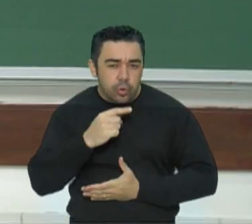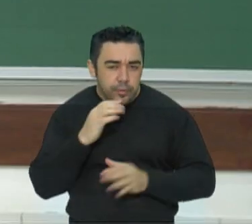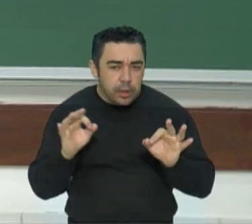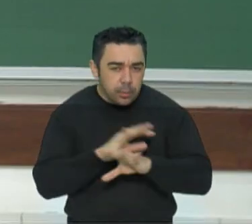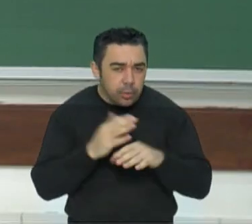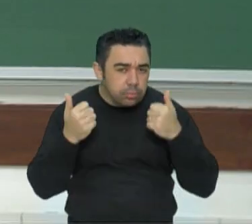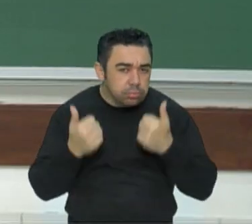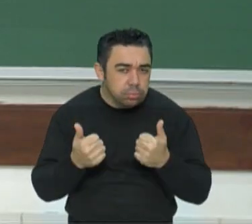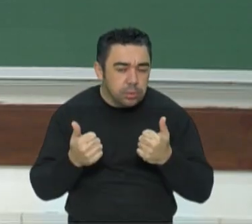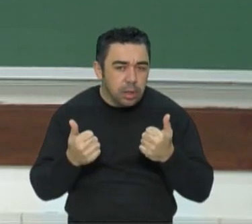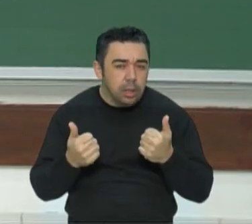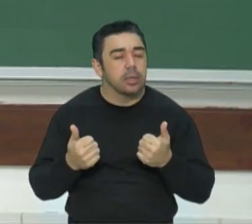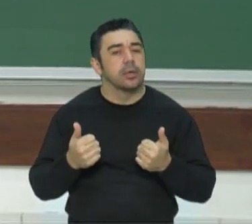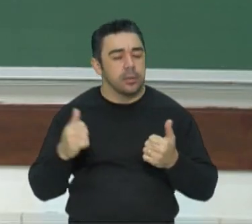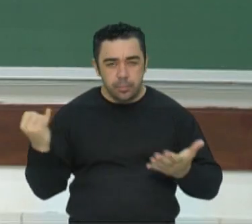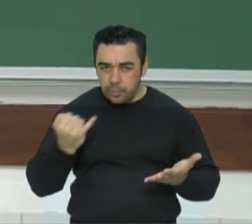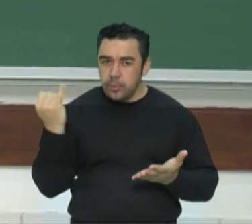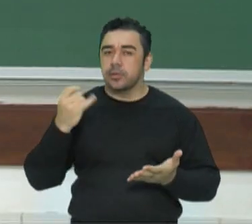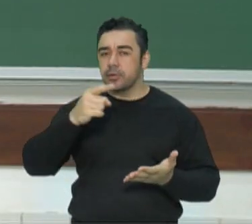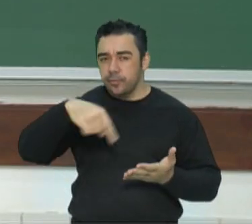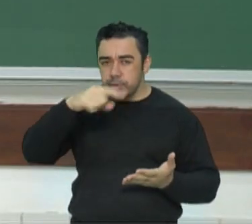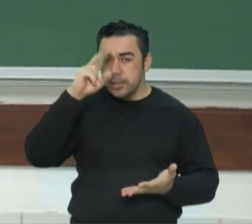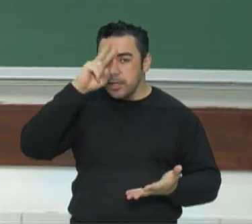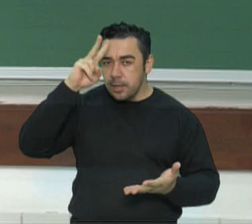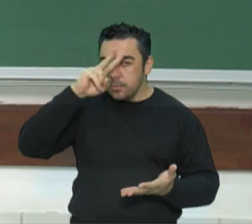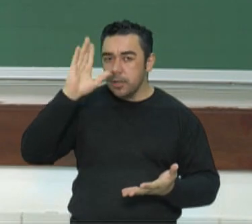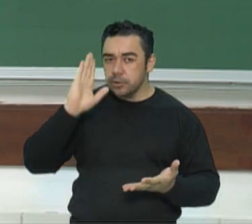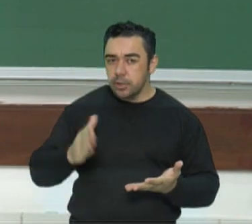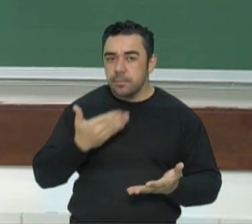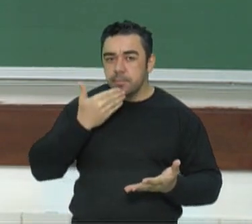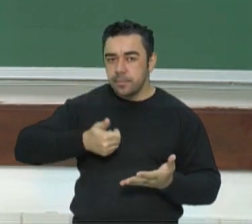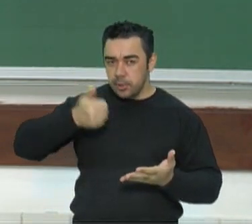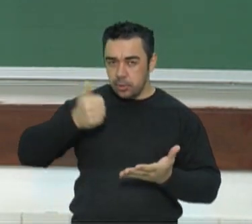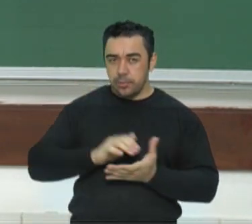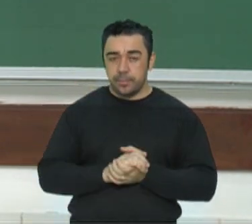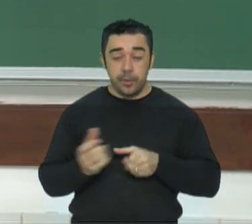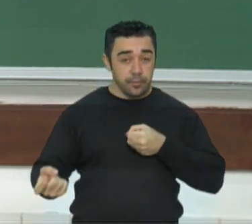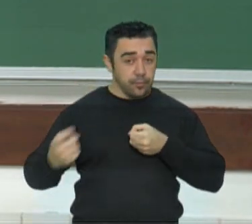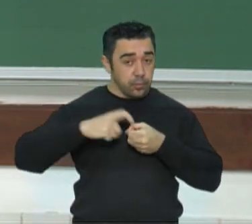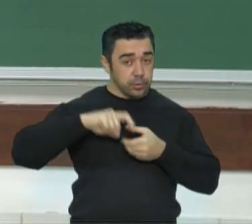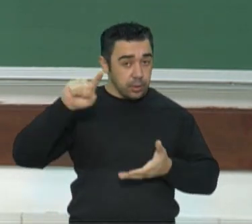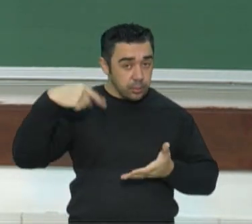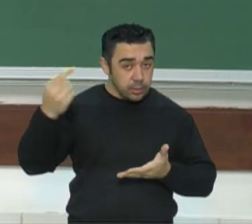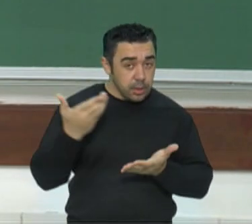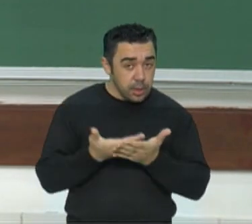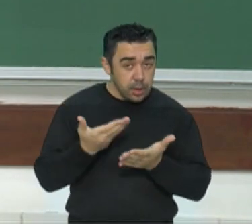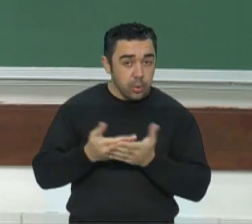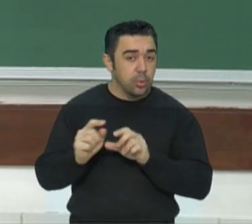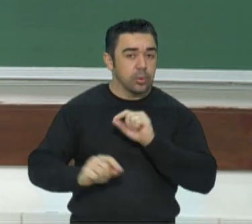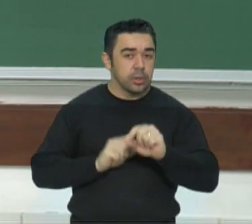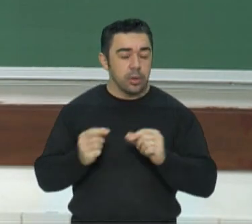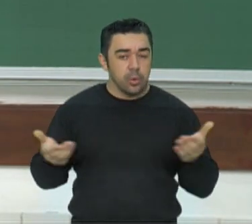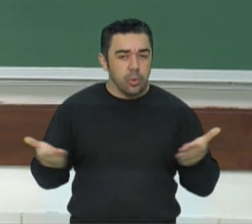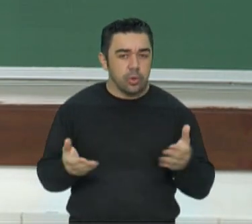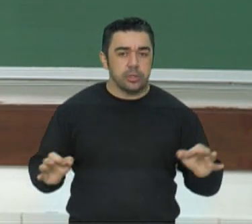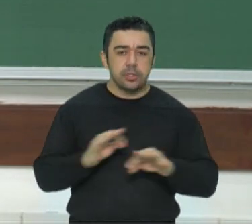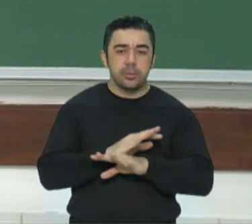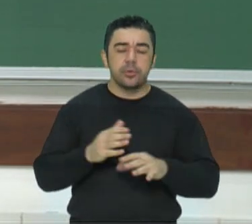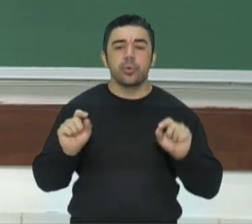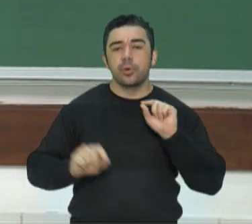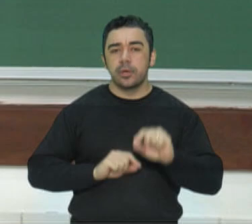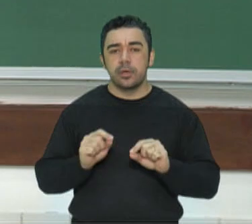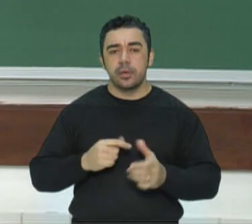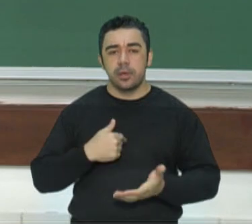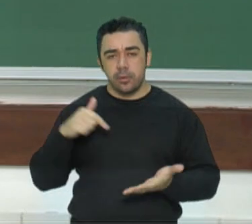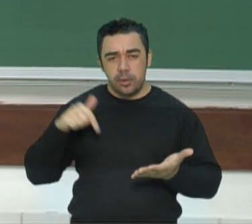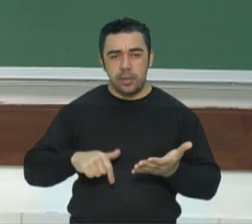Ajudou? Isso aí, que é importante, já deu uma relembrada maior. A gente vai voltar, então, na nossa próxima aula. Hoje a gente termina por aqui. Eu